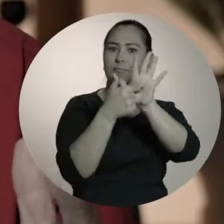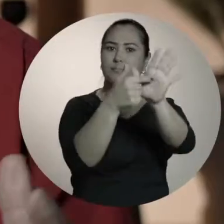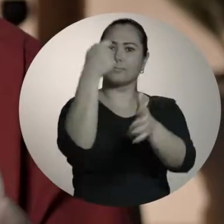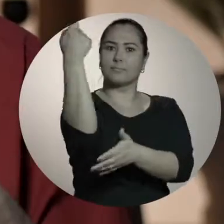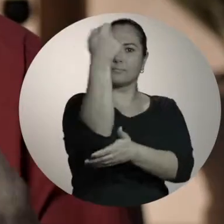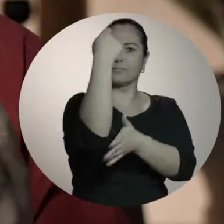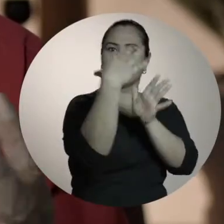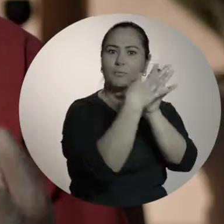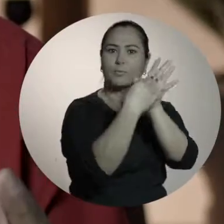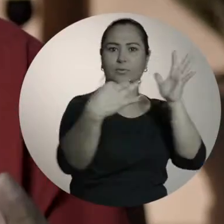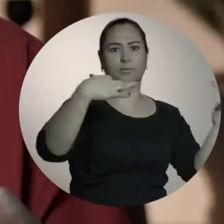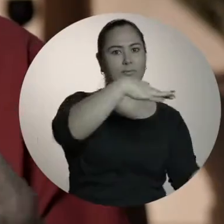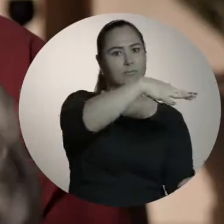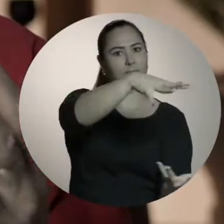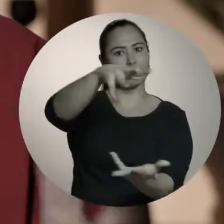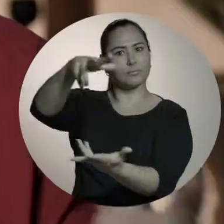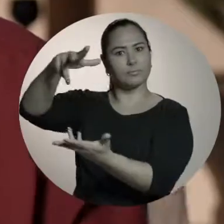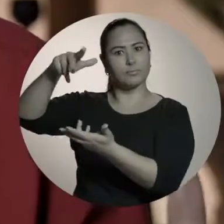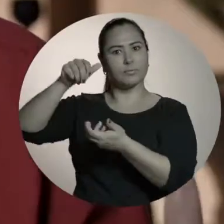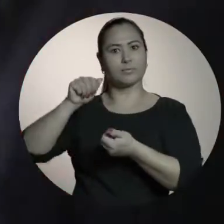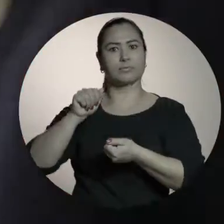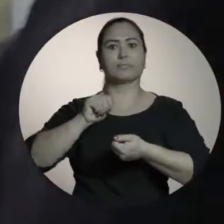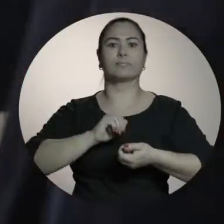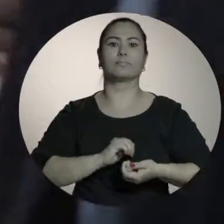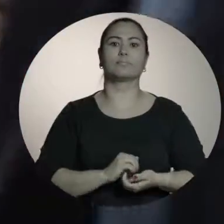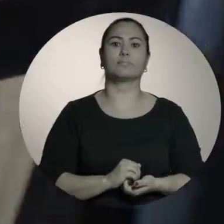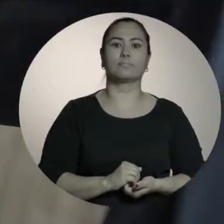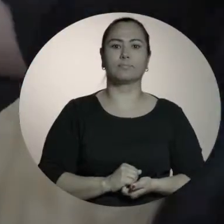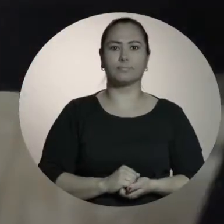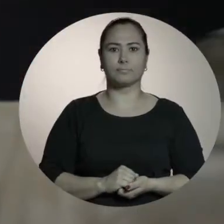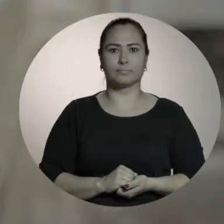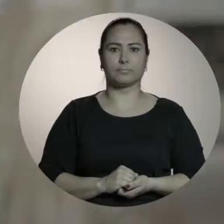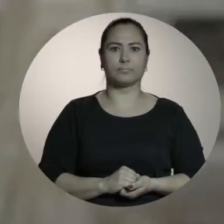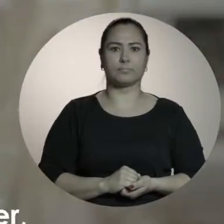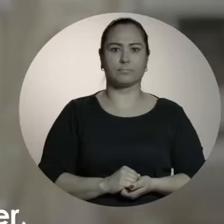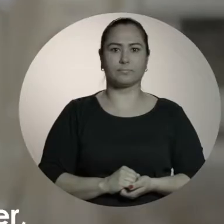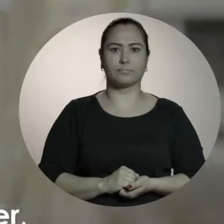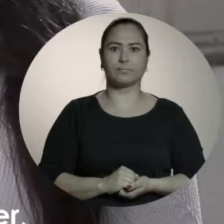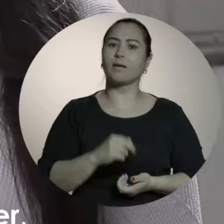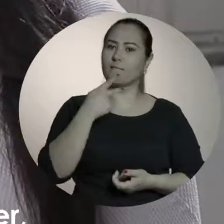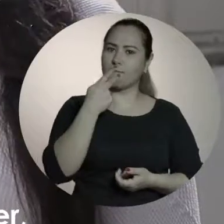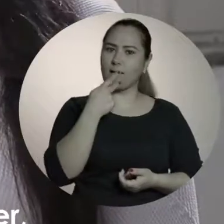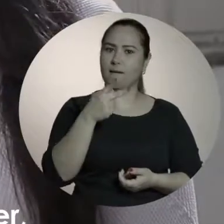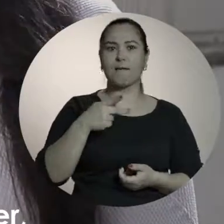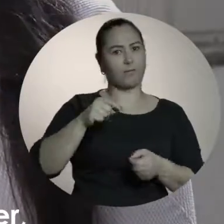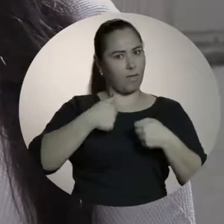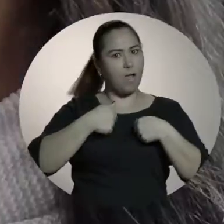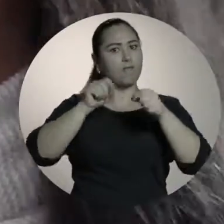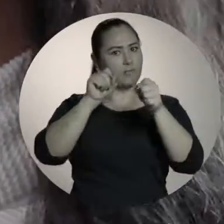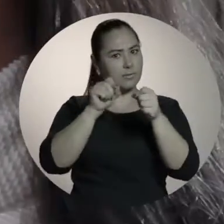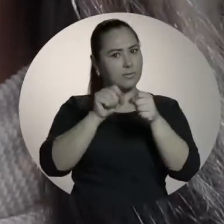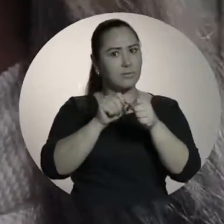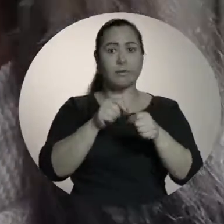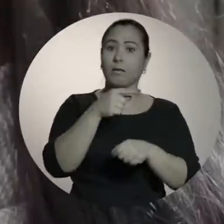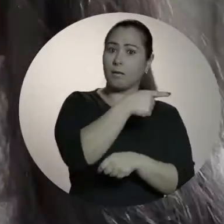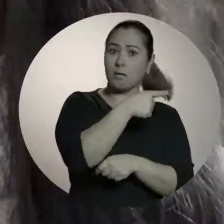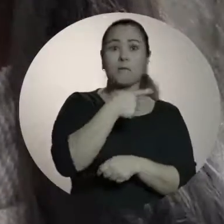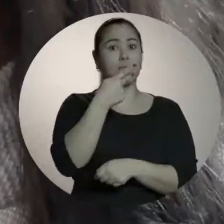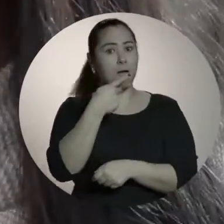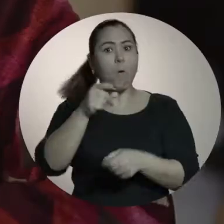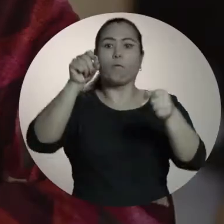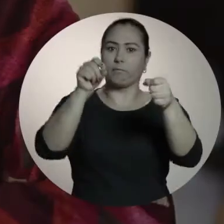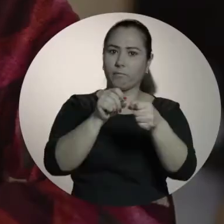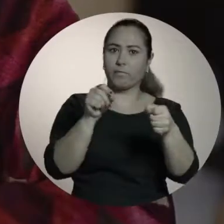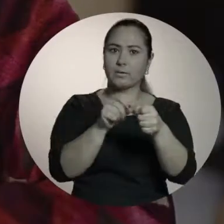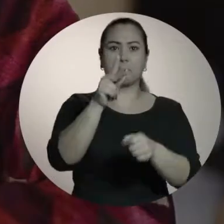façanhas de modelo a toda a terra. Tô falando pra vocês que eu vou fazer e ele falou e